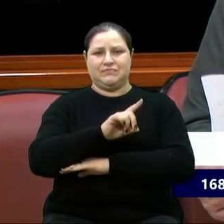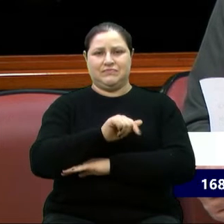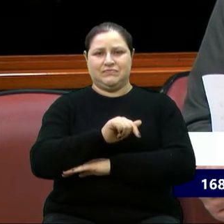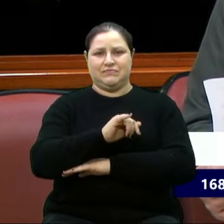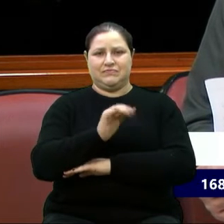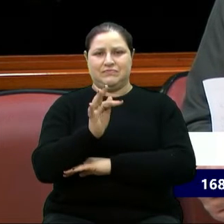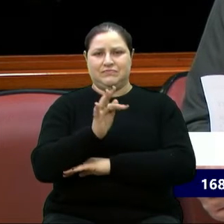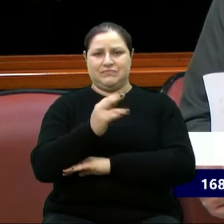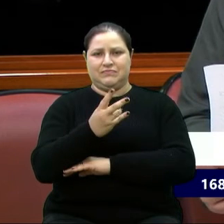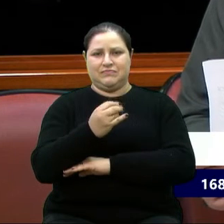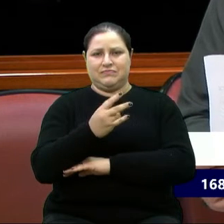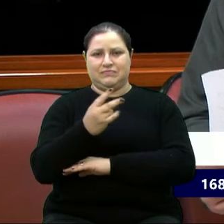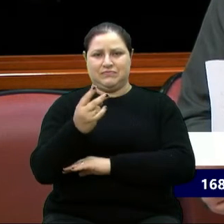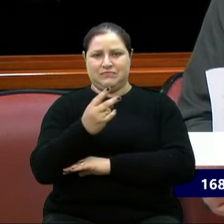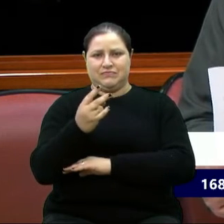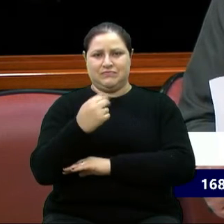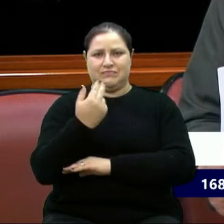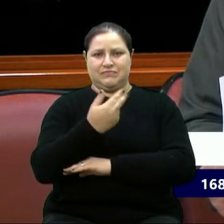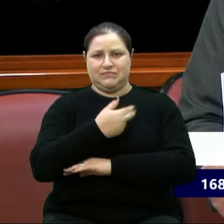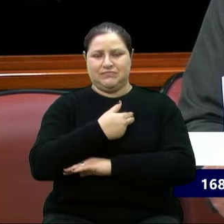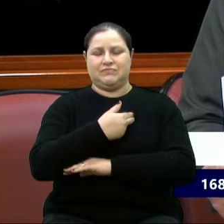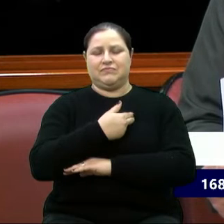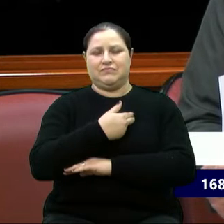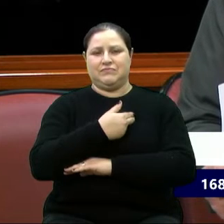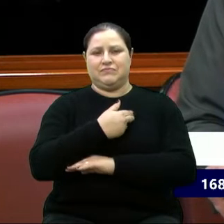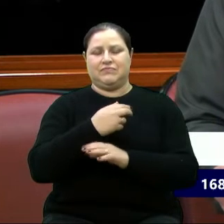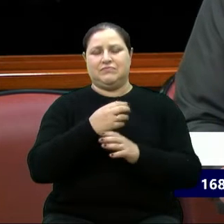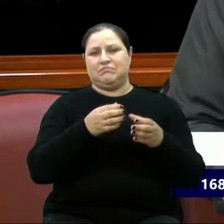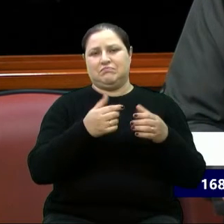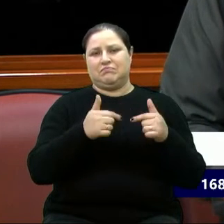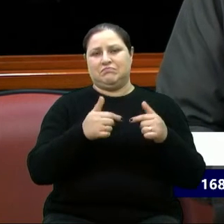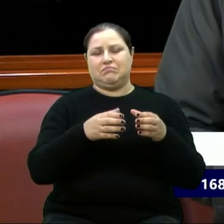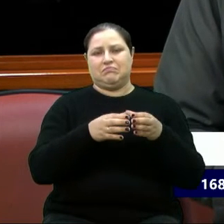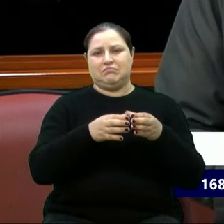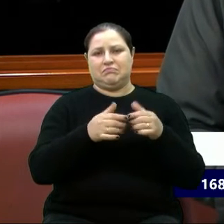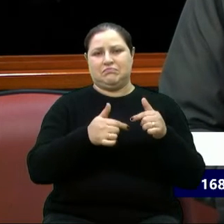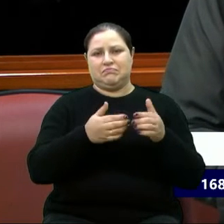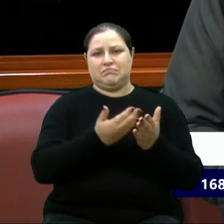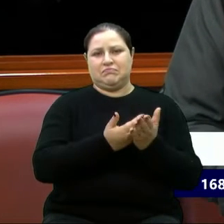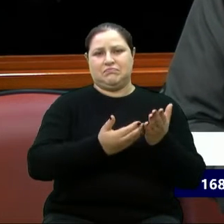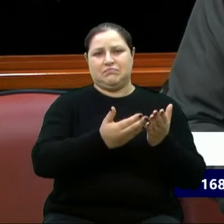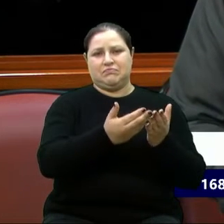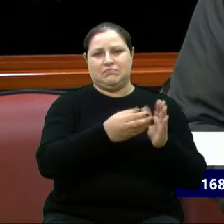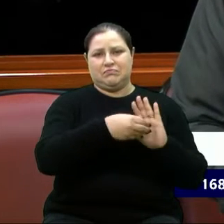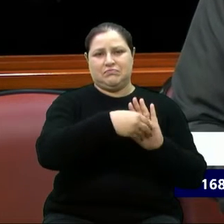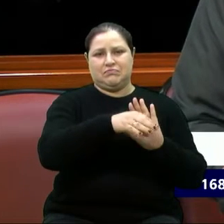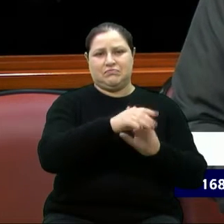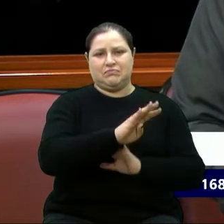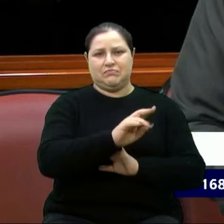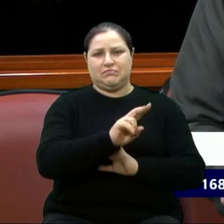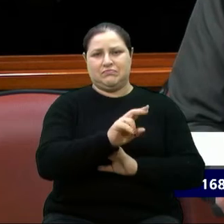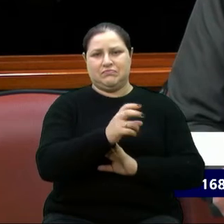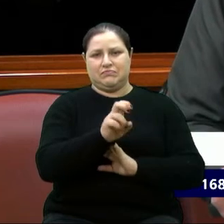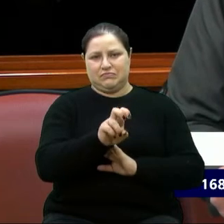2022, o nosso mandato protocolou uma indicação de número 425, sugerindo ao